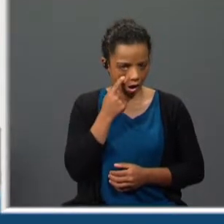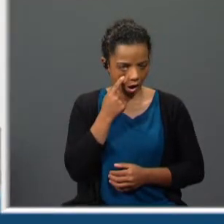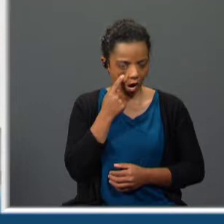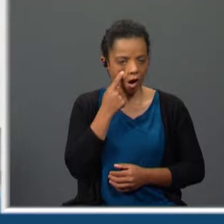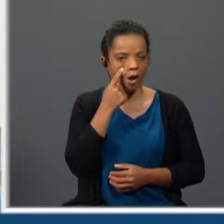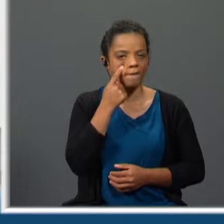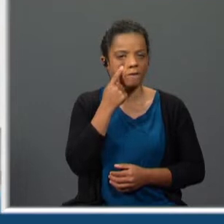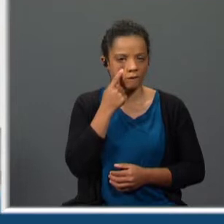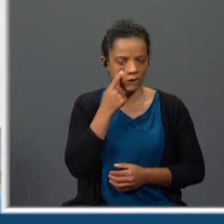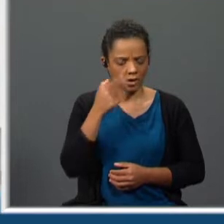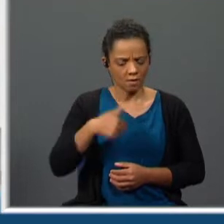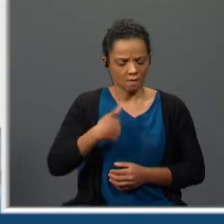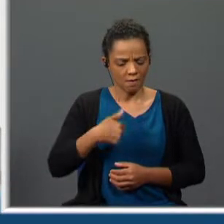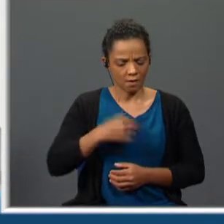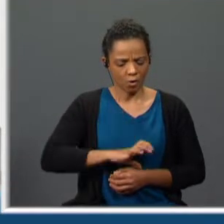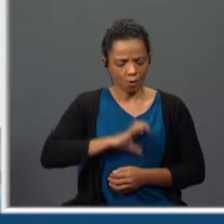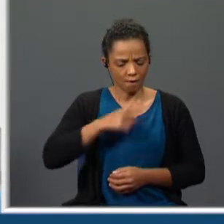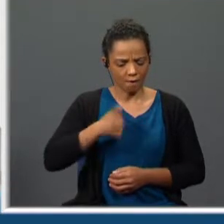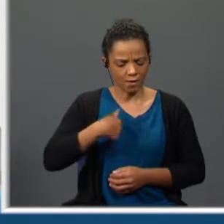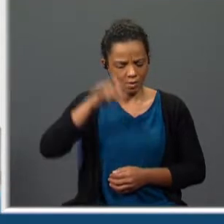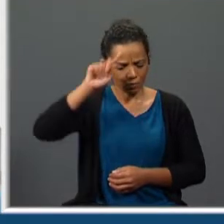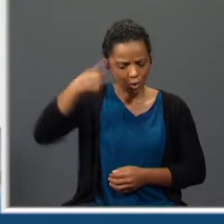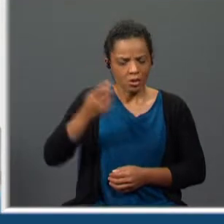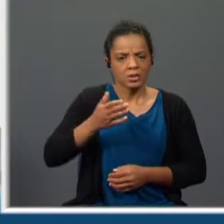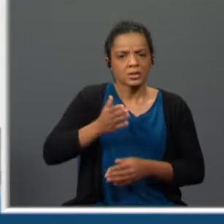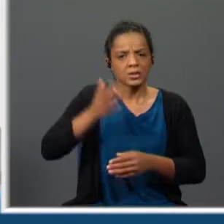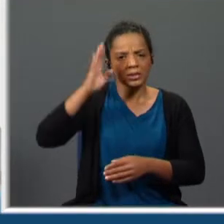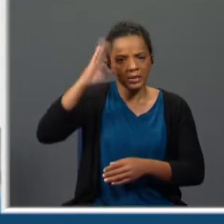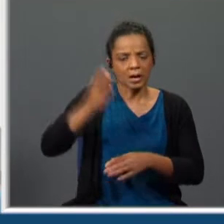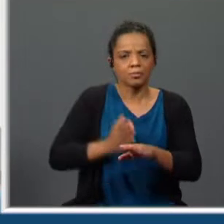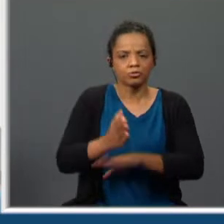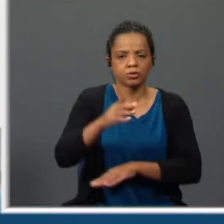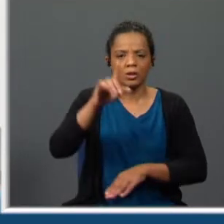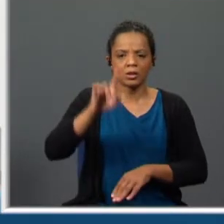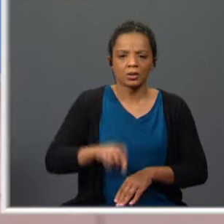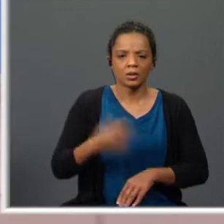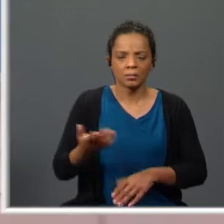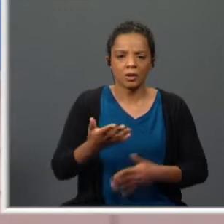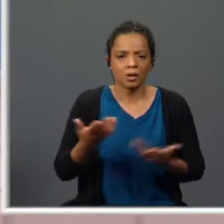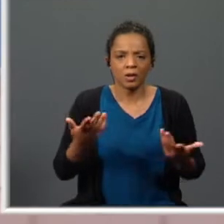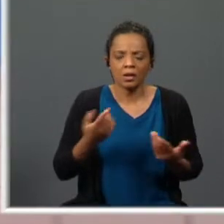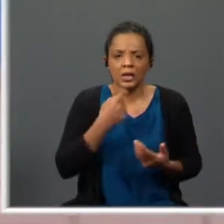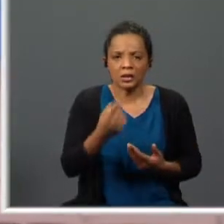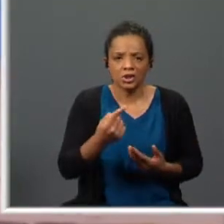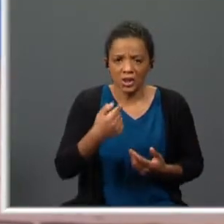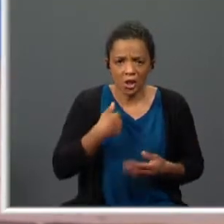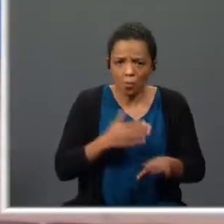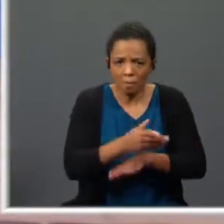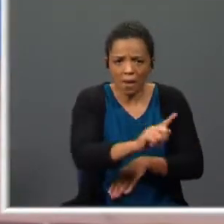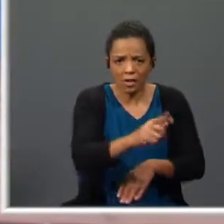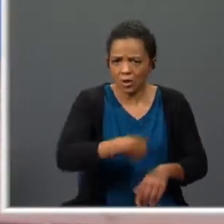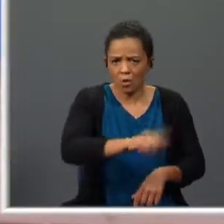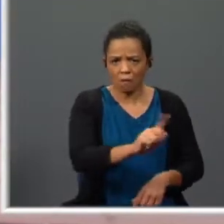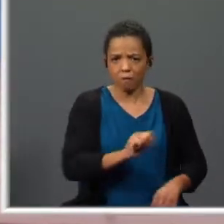perspicaz, segura de si, ela sabe exatamente para onde quer ir, e voluntariosa, porque ela diz, não é essa a barca, não vou